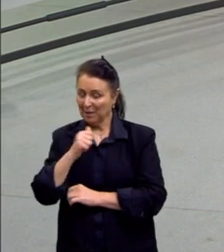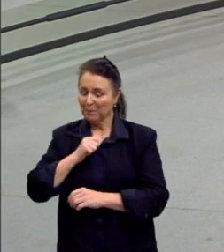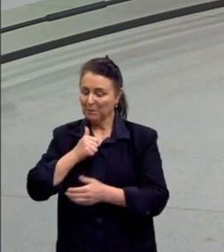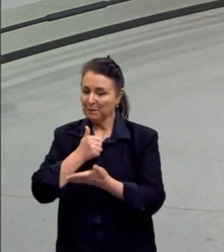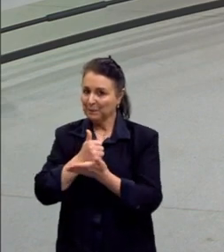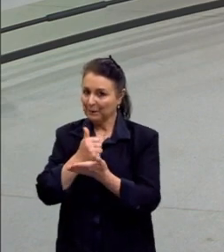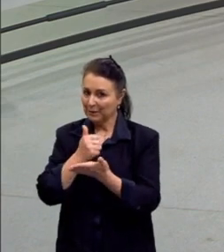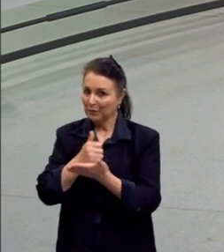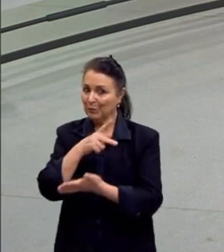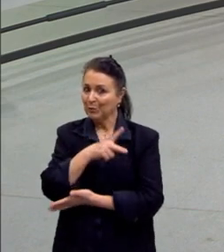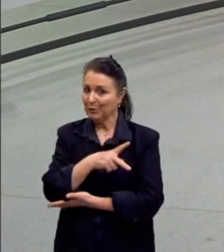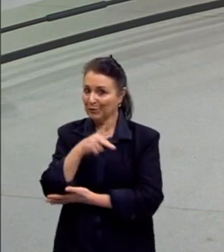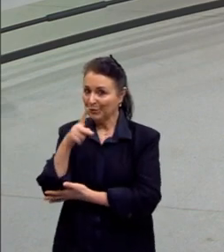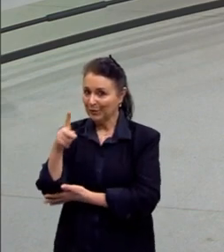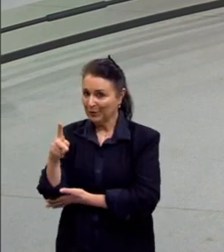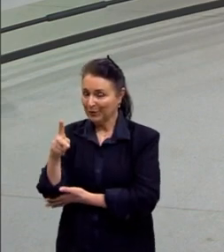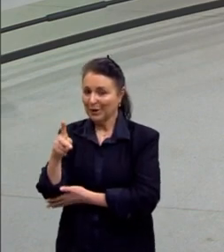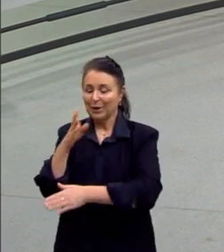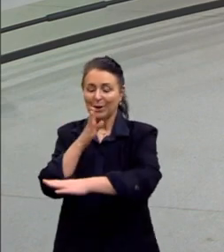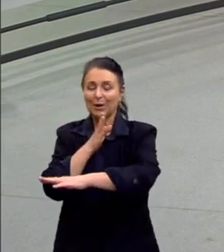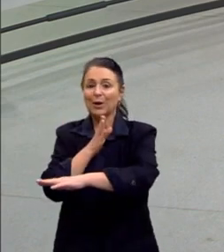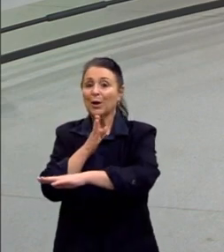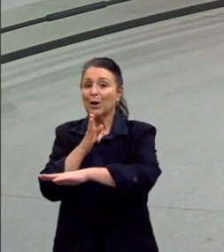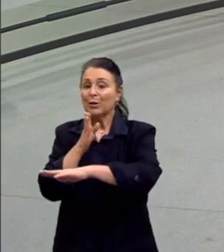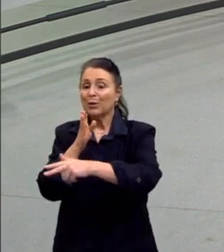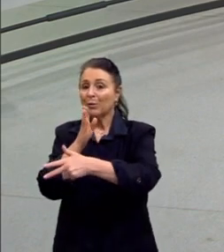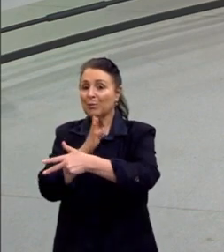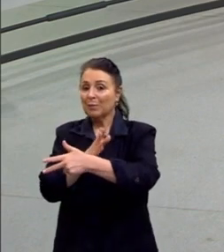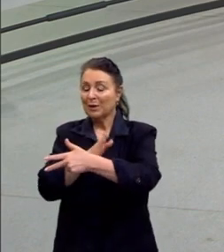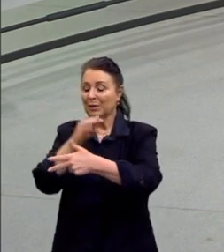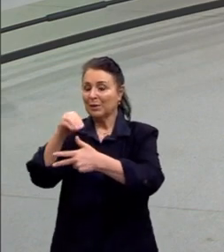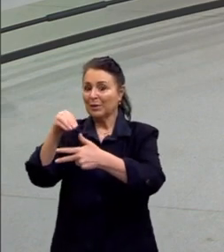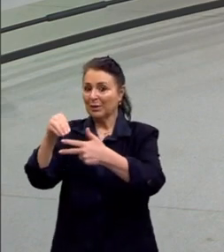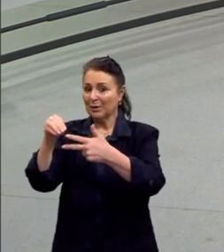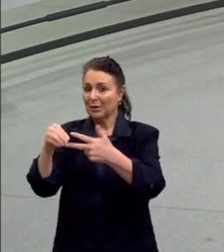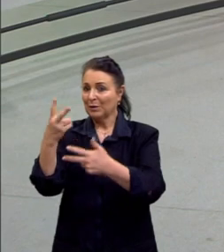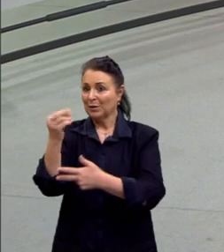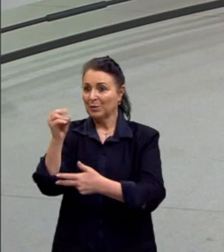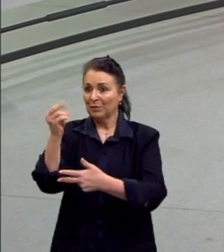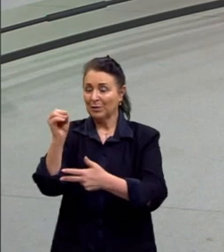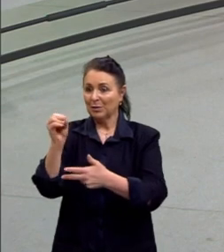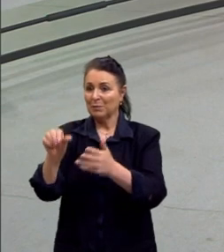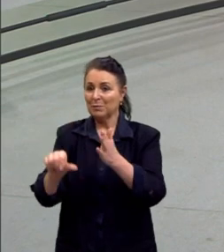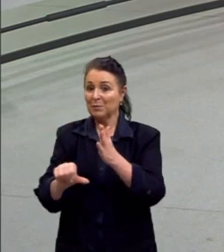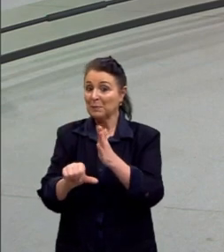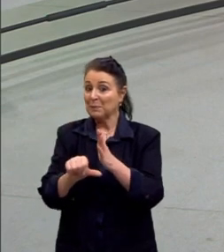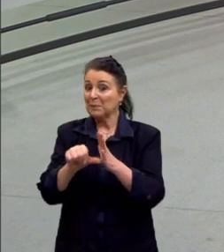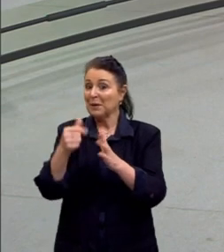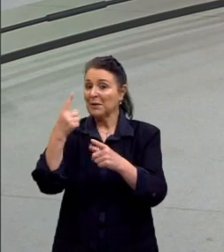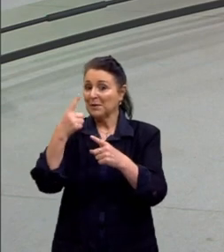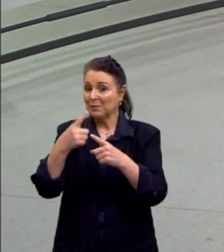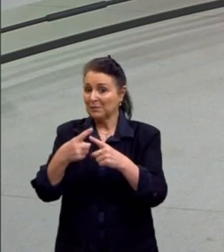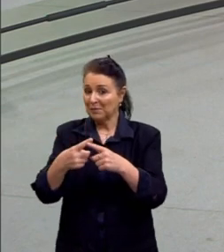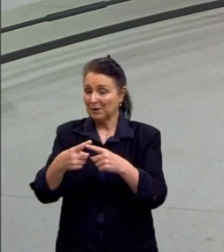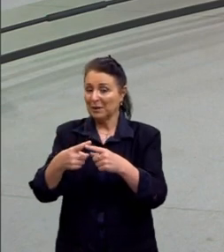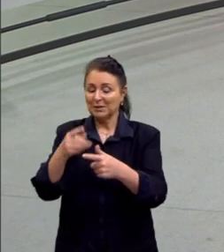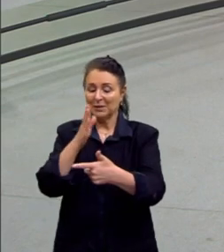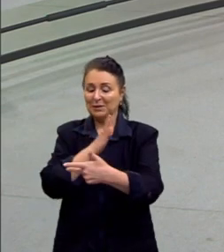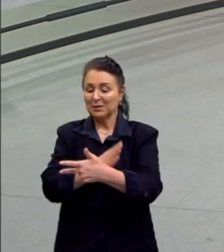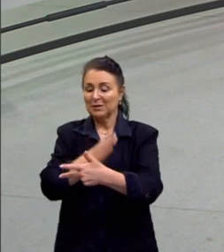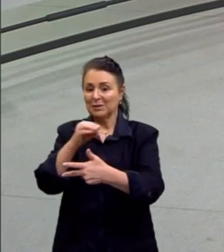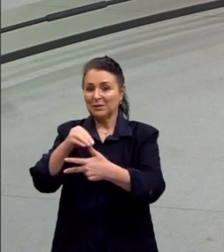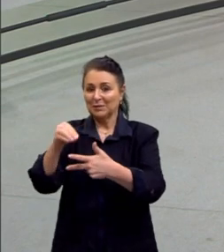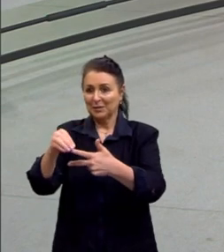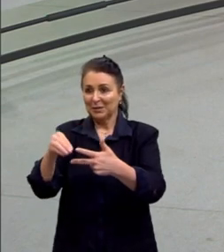foi professora, então, do pré-ENEM 2020, a primeira edição. Tudo bom, Andressa? Um prazer te ter aqui. Tudo bem, professor